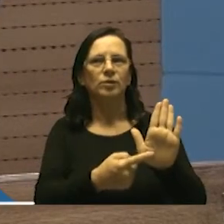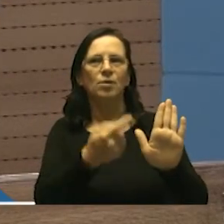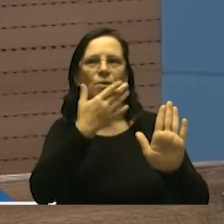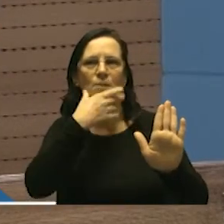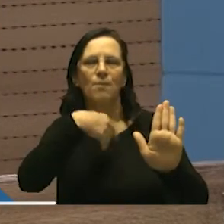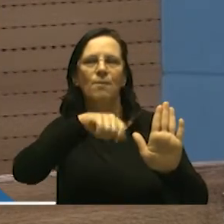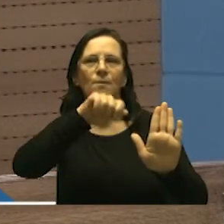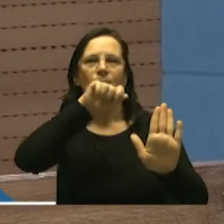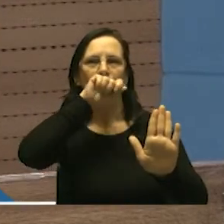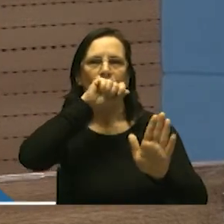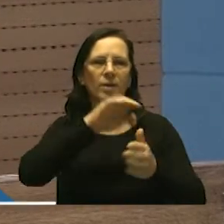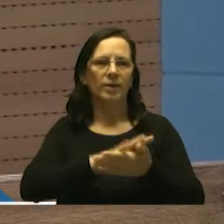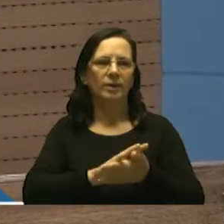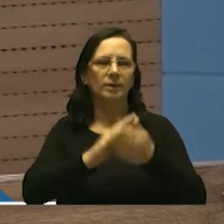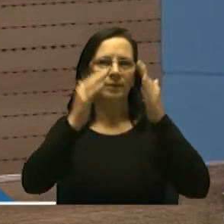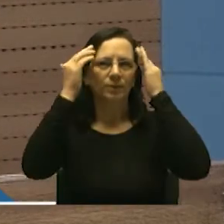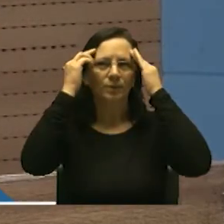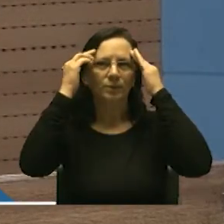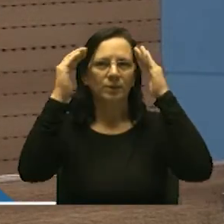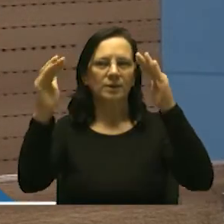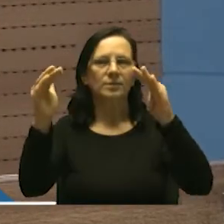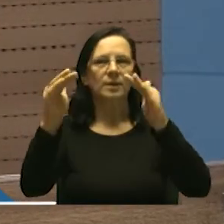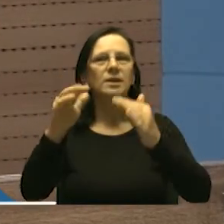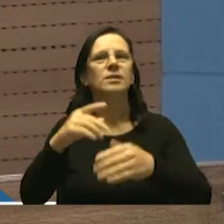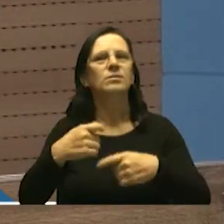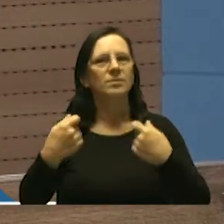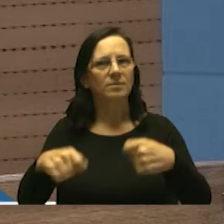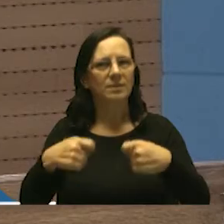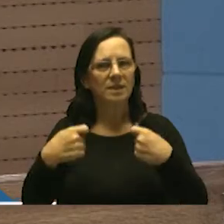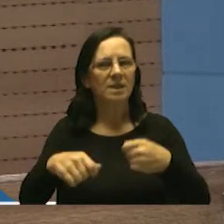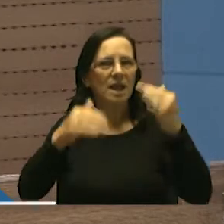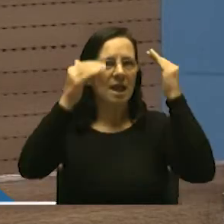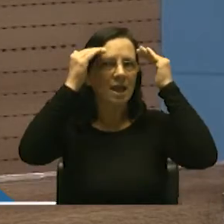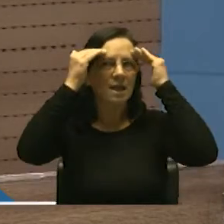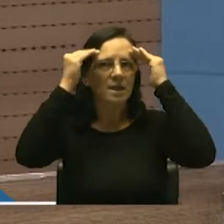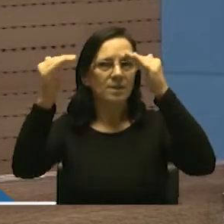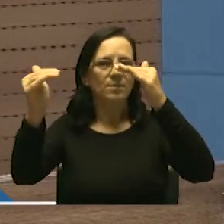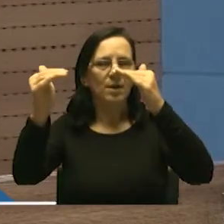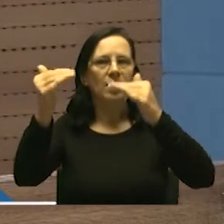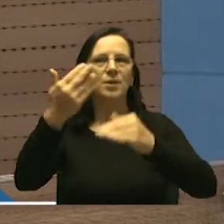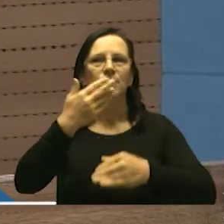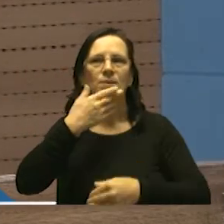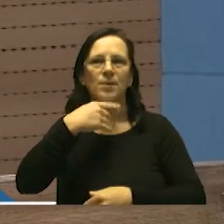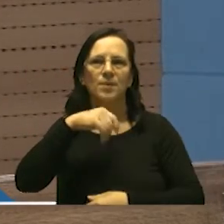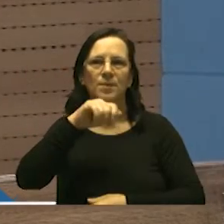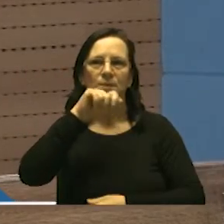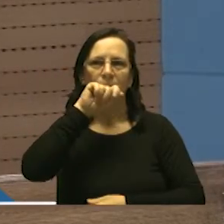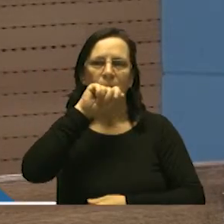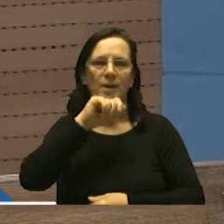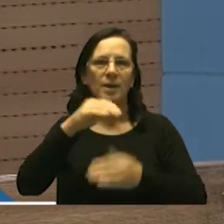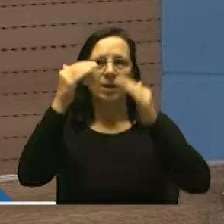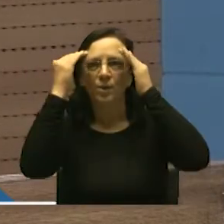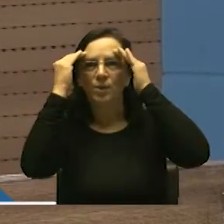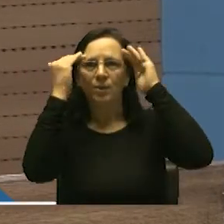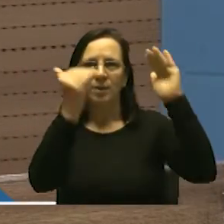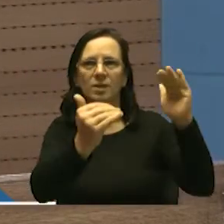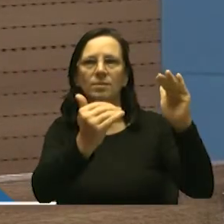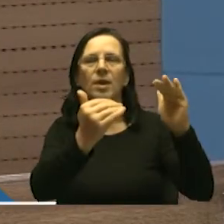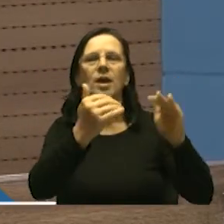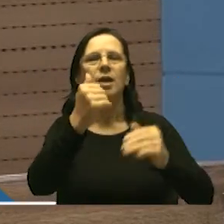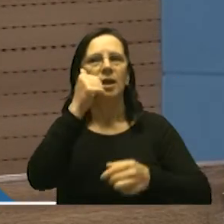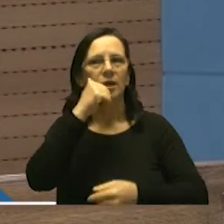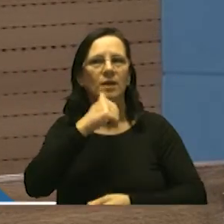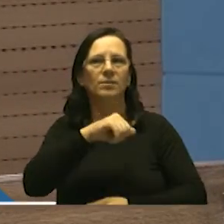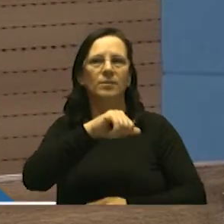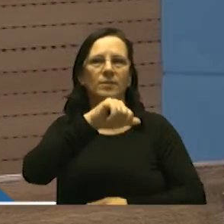do respeito que se deve sempre ter a um pai do respeito que se deve ter sempre